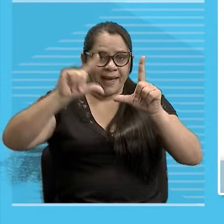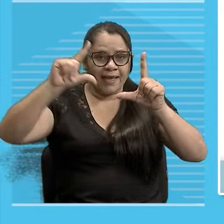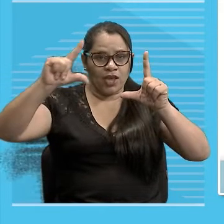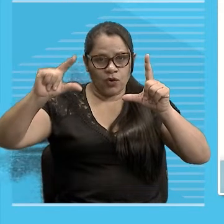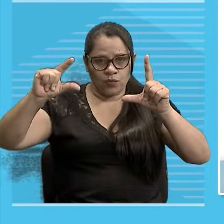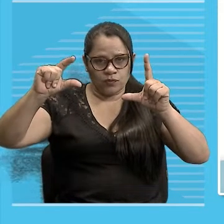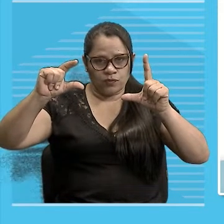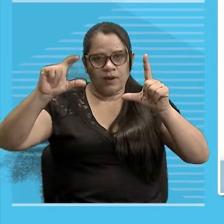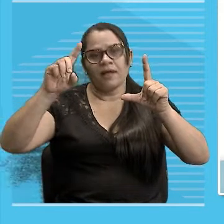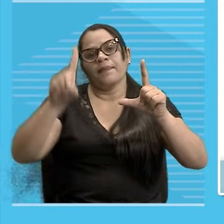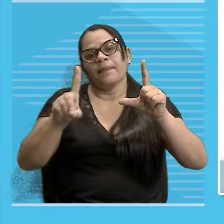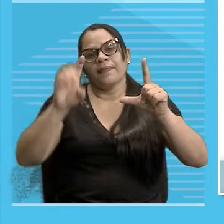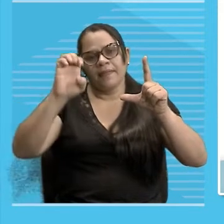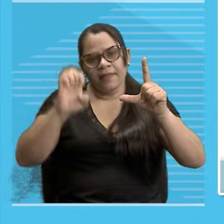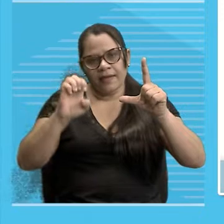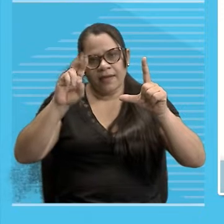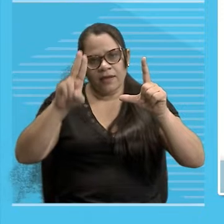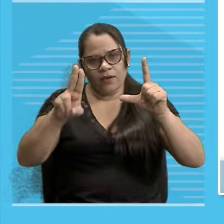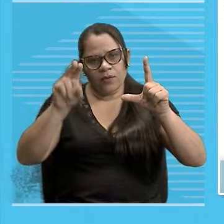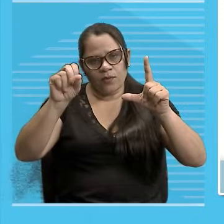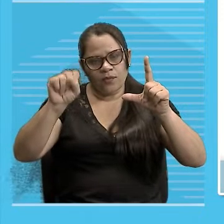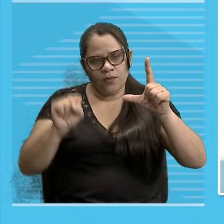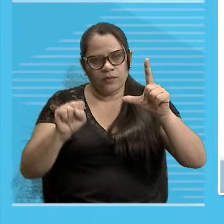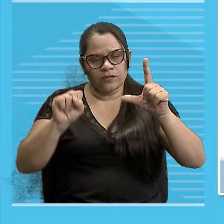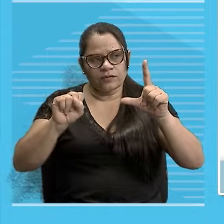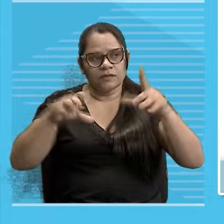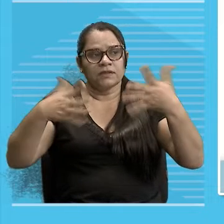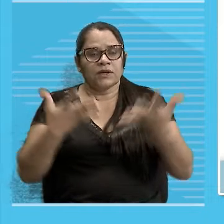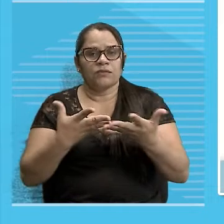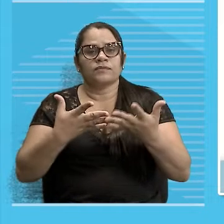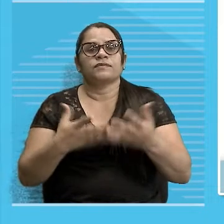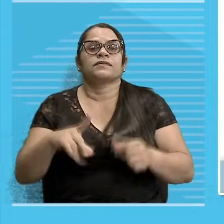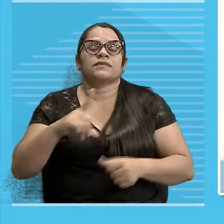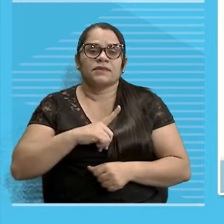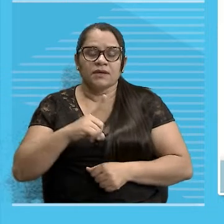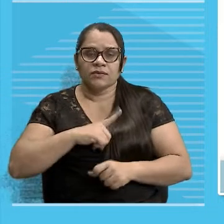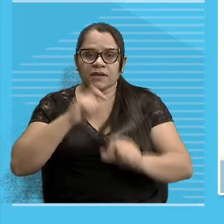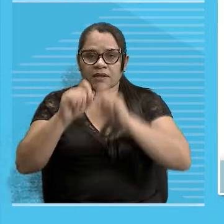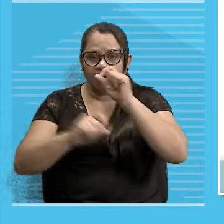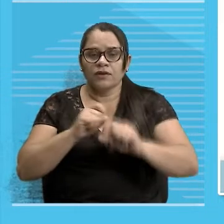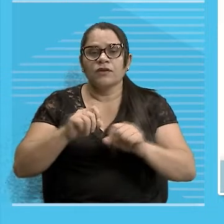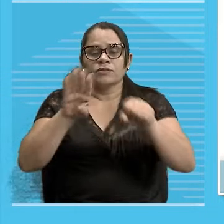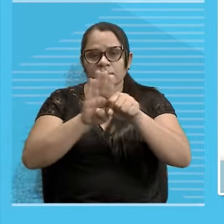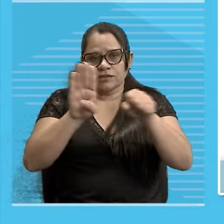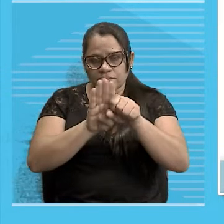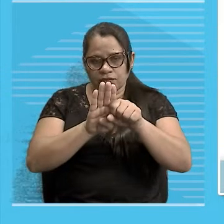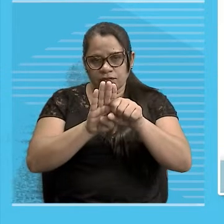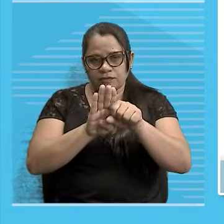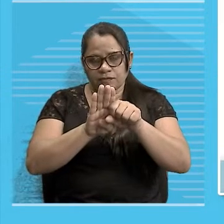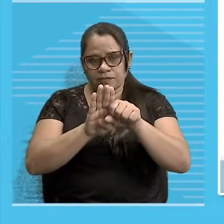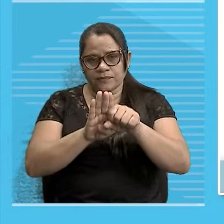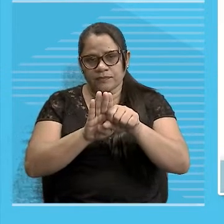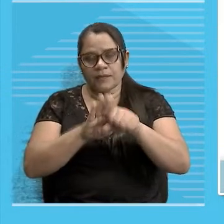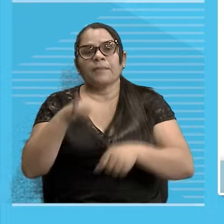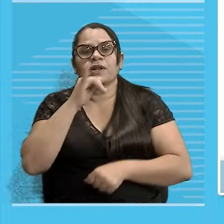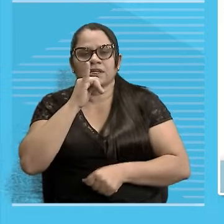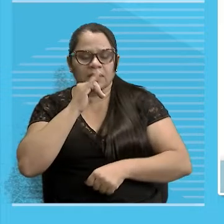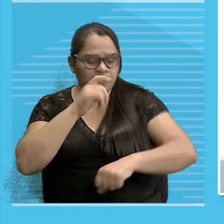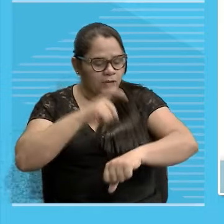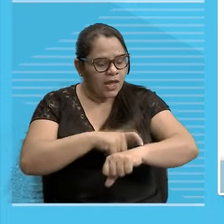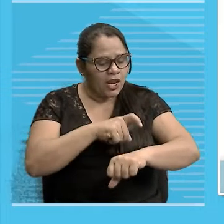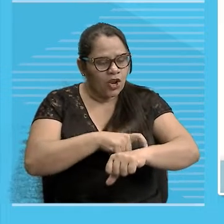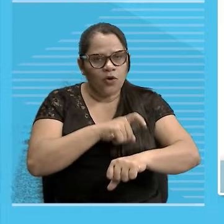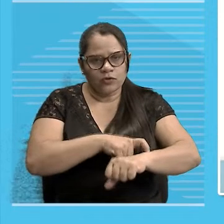substantivo Que vai apresentar outras características Que nós vamos ver os critérios de identificação Relógio Um